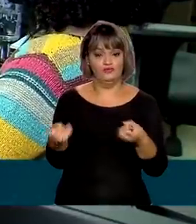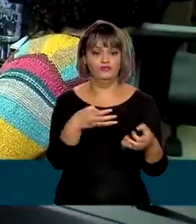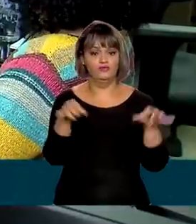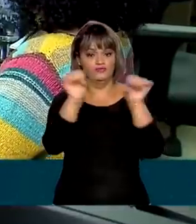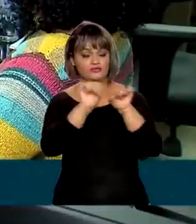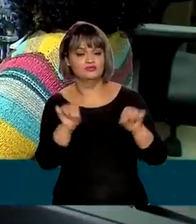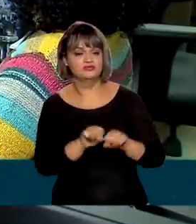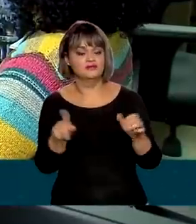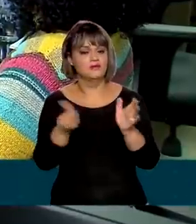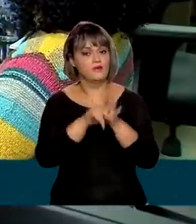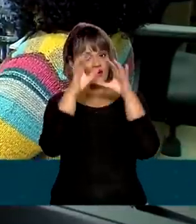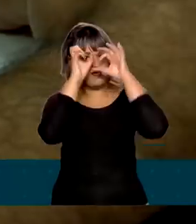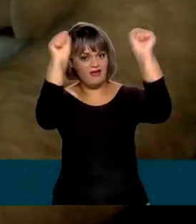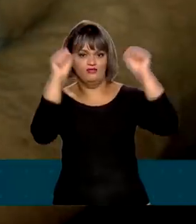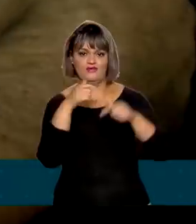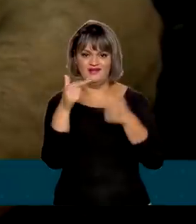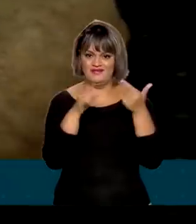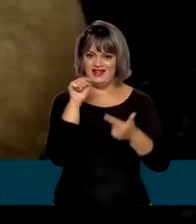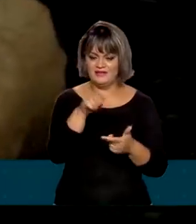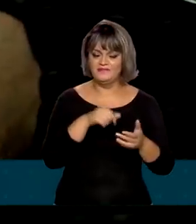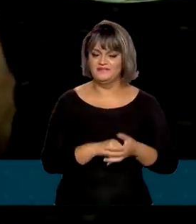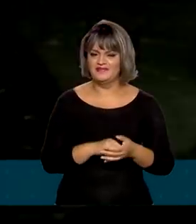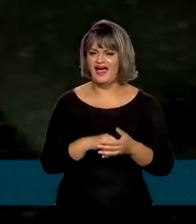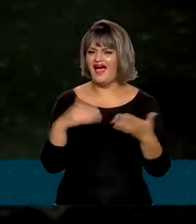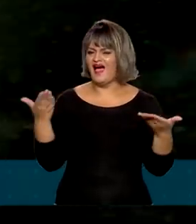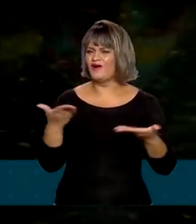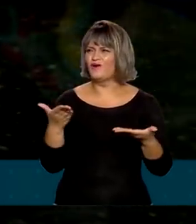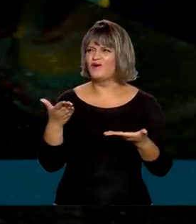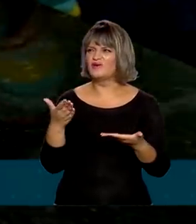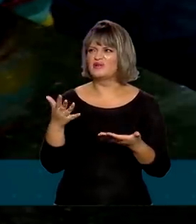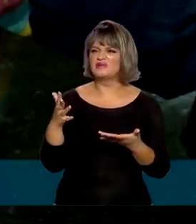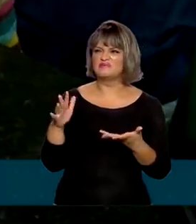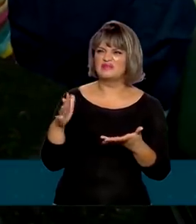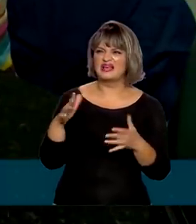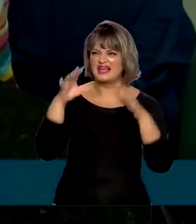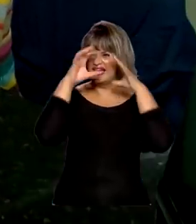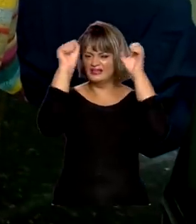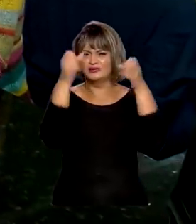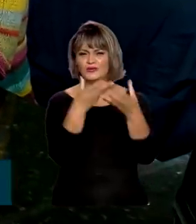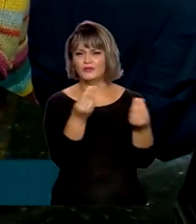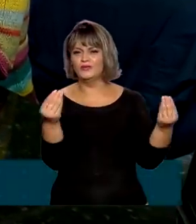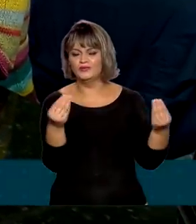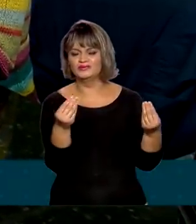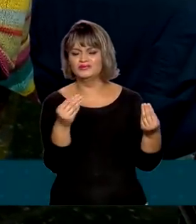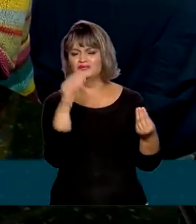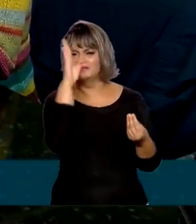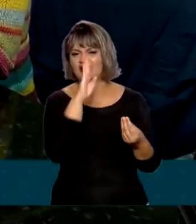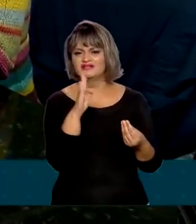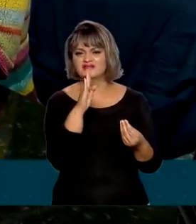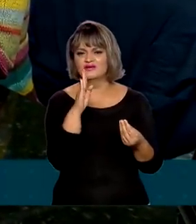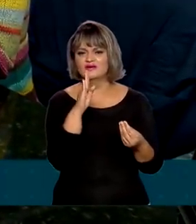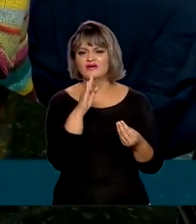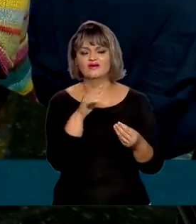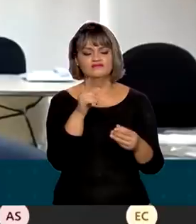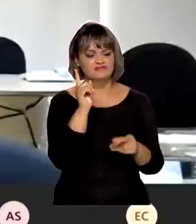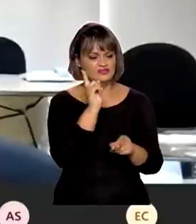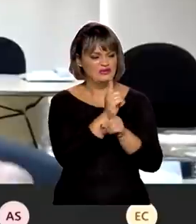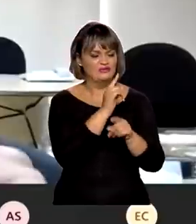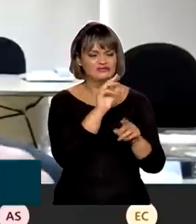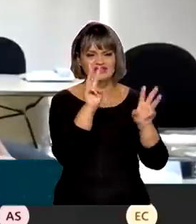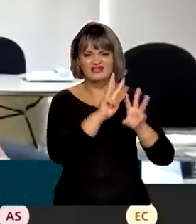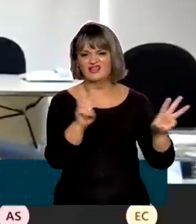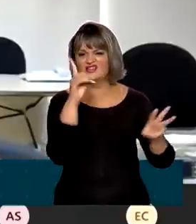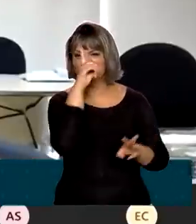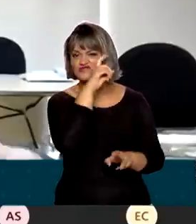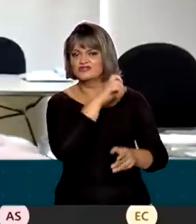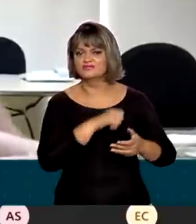serviços de cartório no Brasil. Atualmente, menos da metade dos cartórios brasileiros tem página na internet. Nós